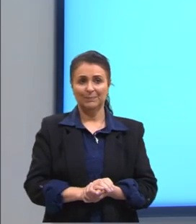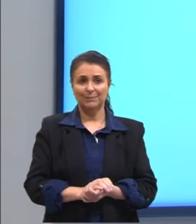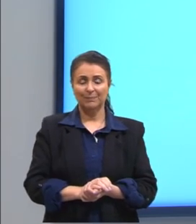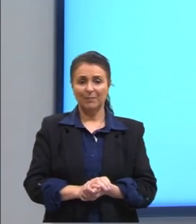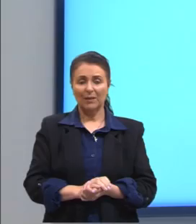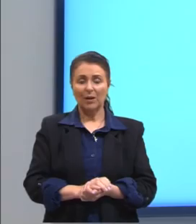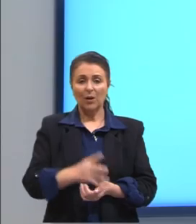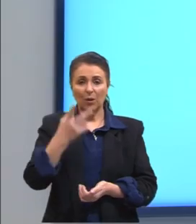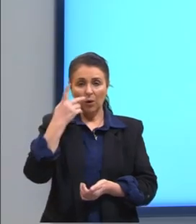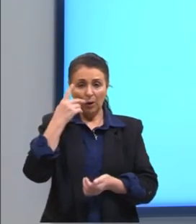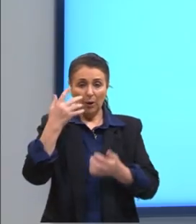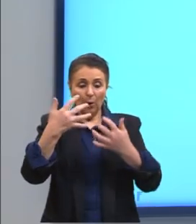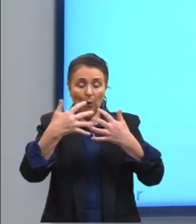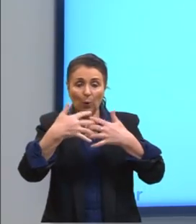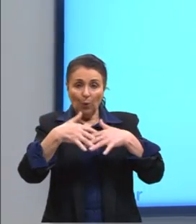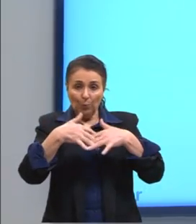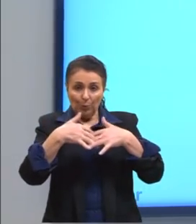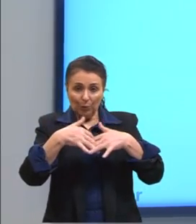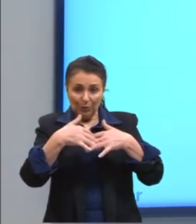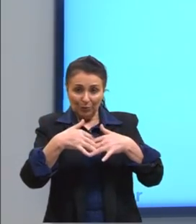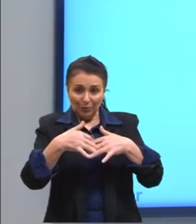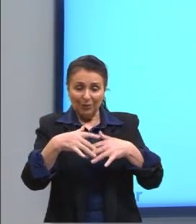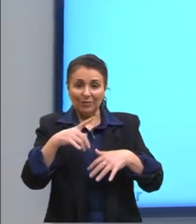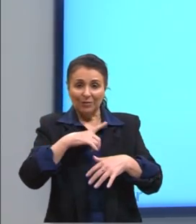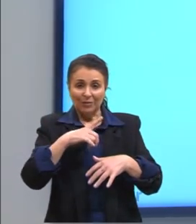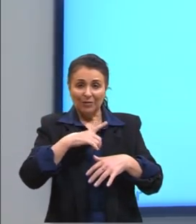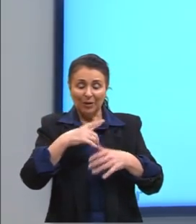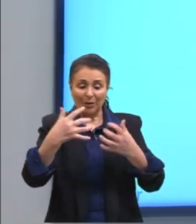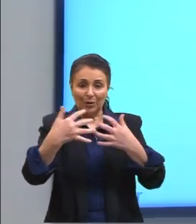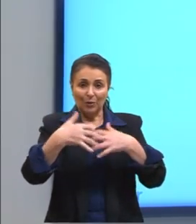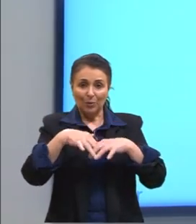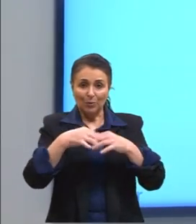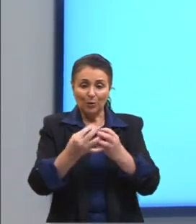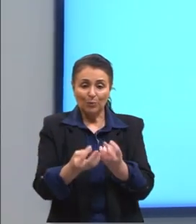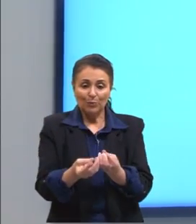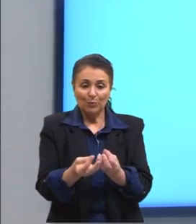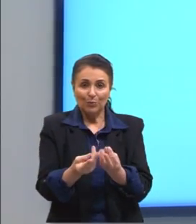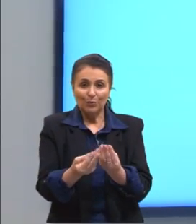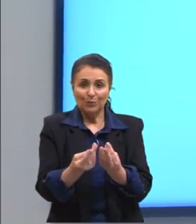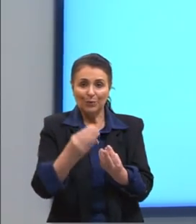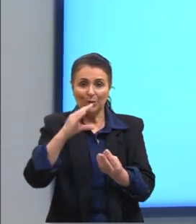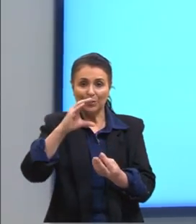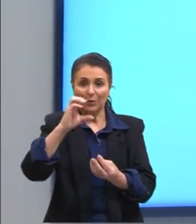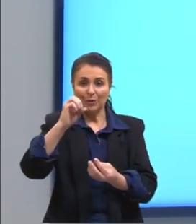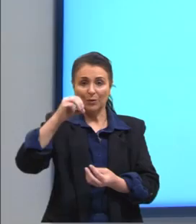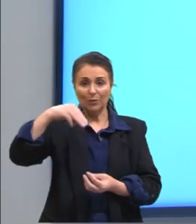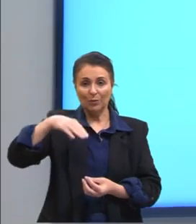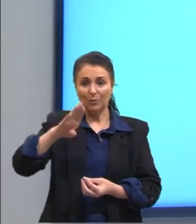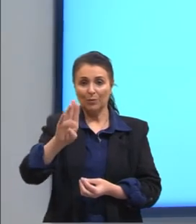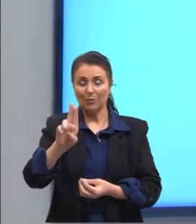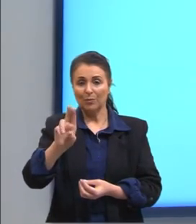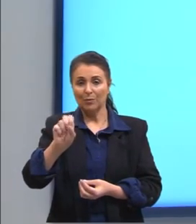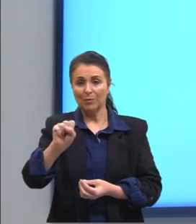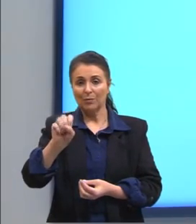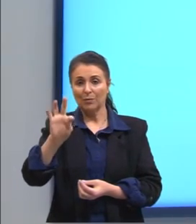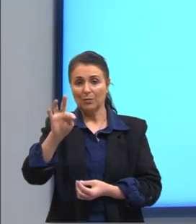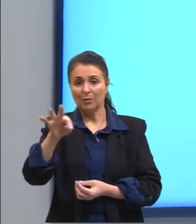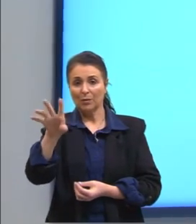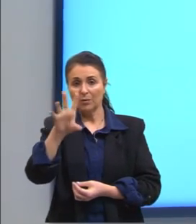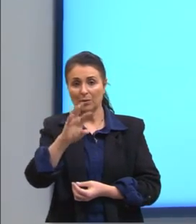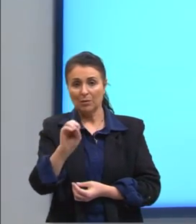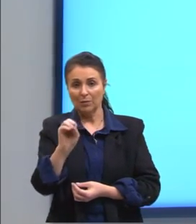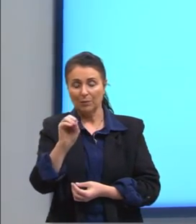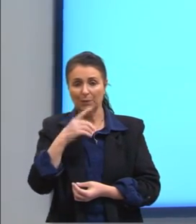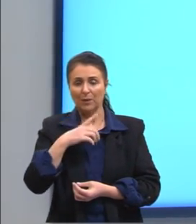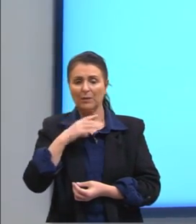Bom, então, um dos motores que a gente tem é o motor a combustão, certo? Aqui a gente vai ver rapidinho,